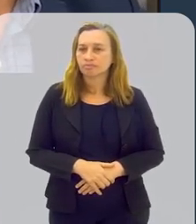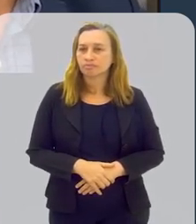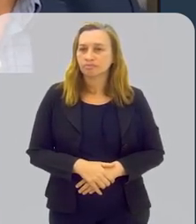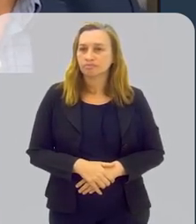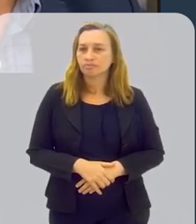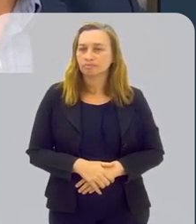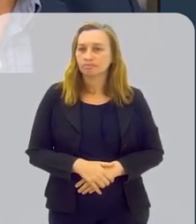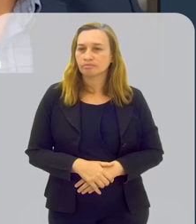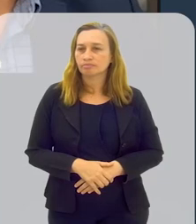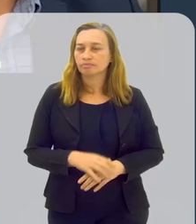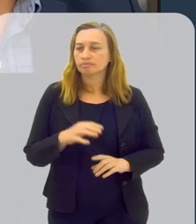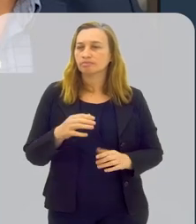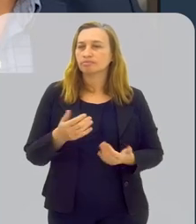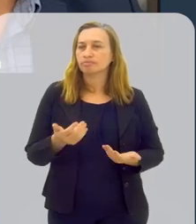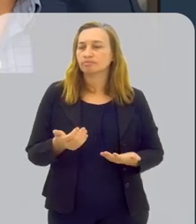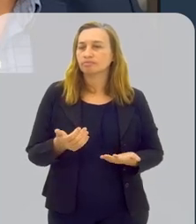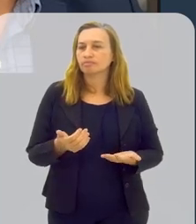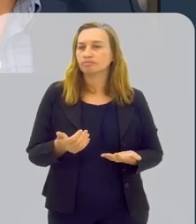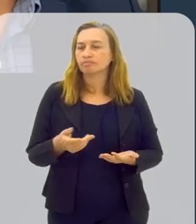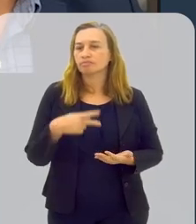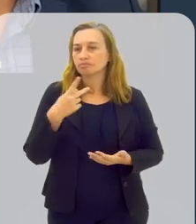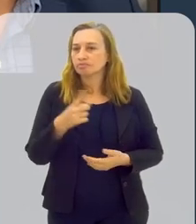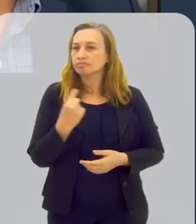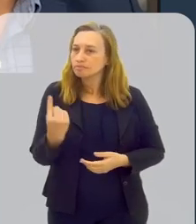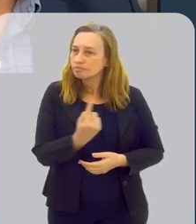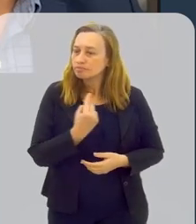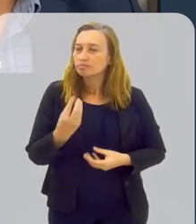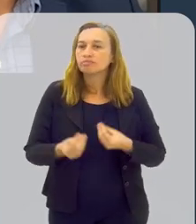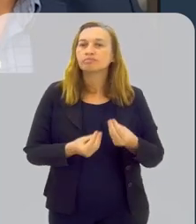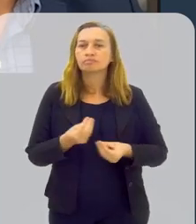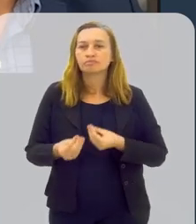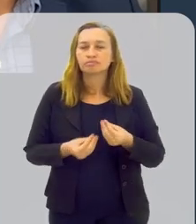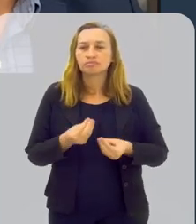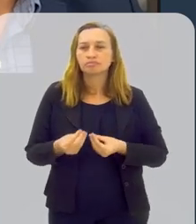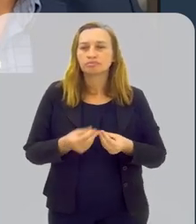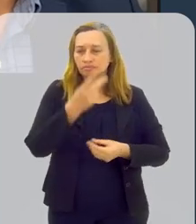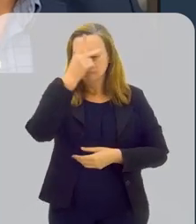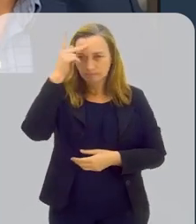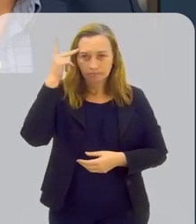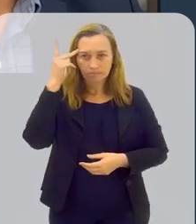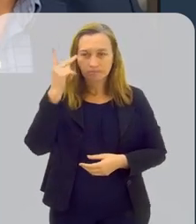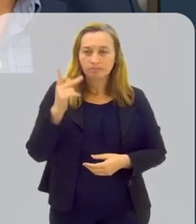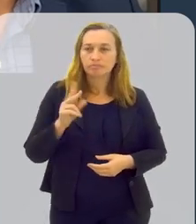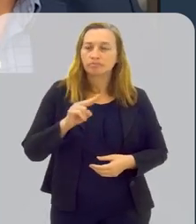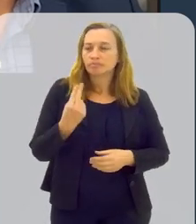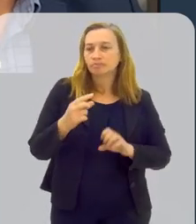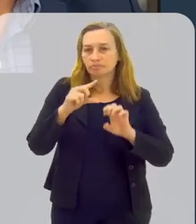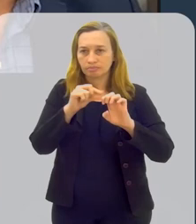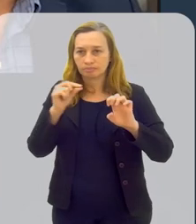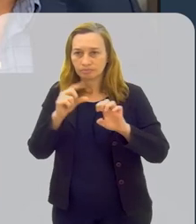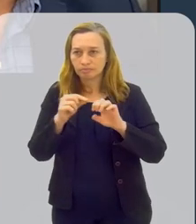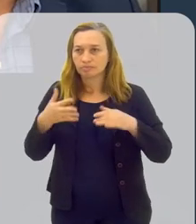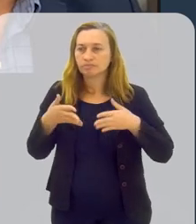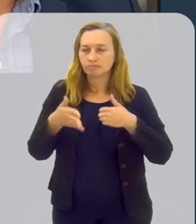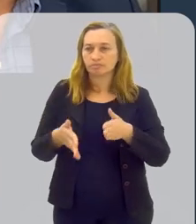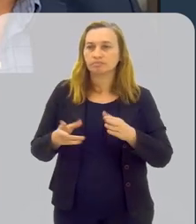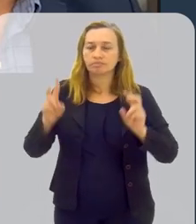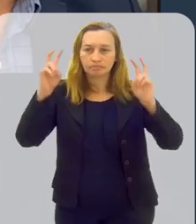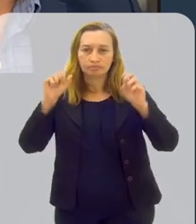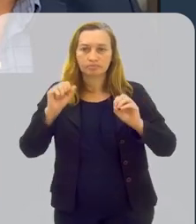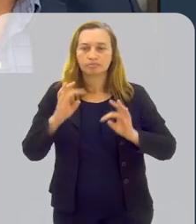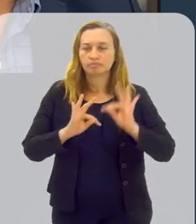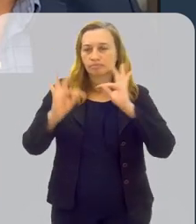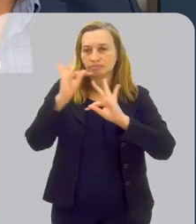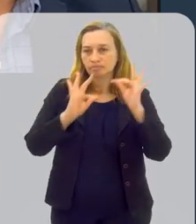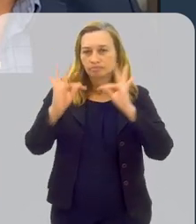E ponto de contato, Vinícius, fala para a gente aí como que o consumidor ou o empreendedor que está focado